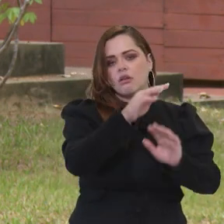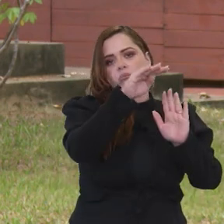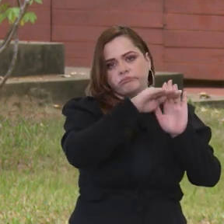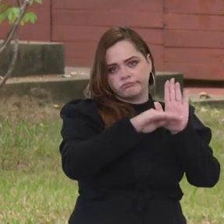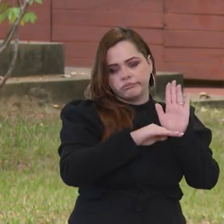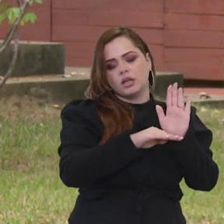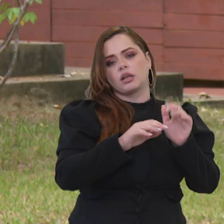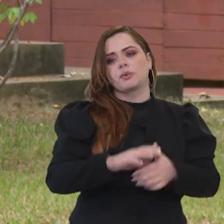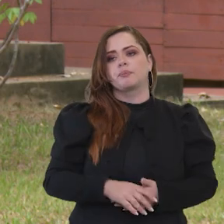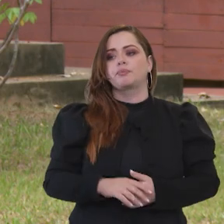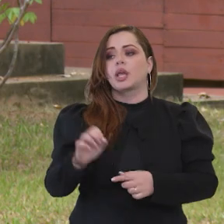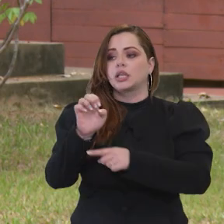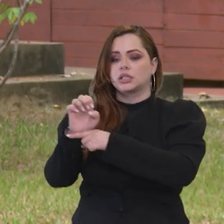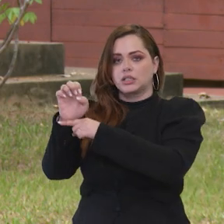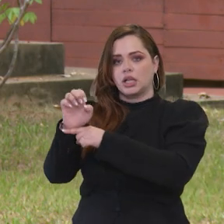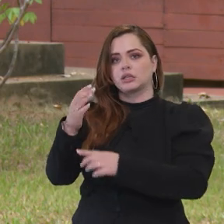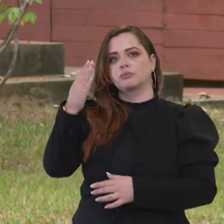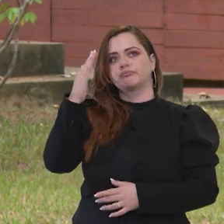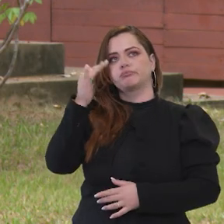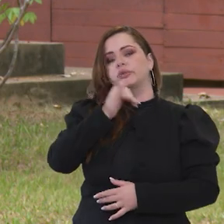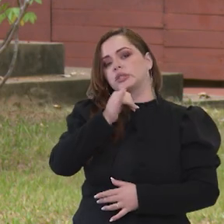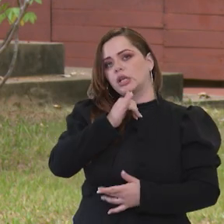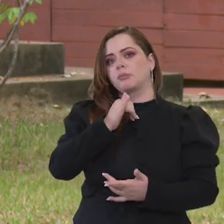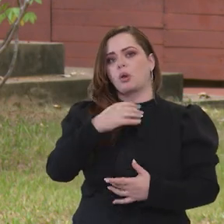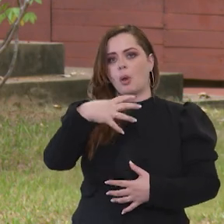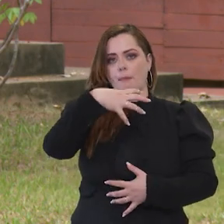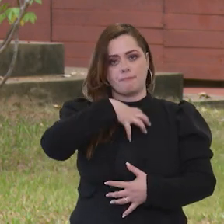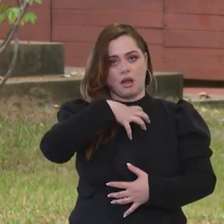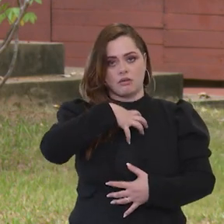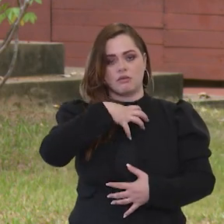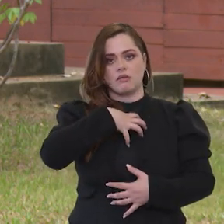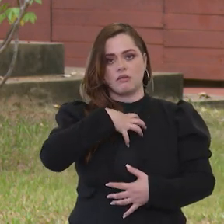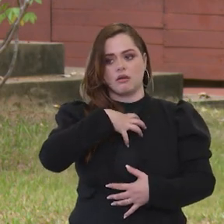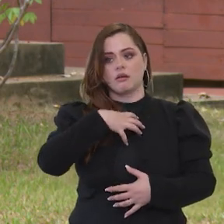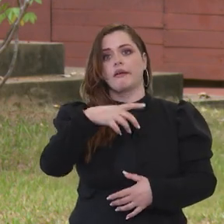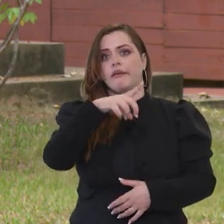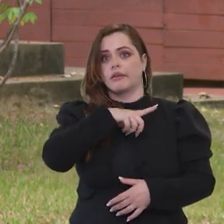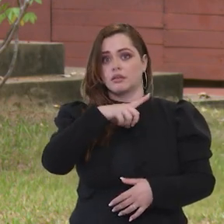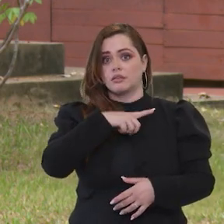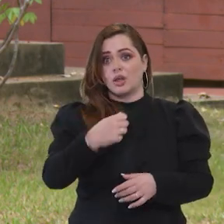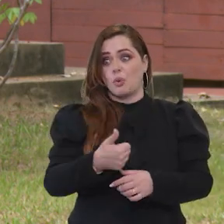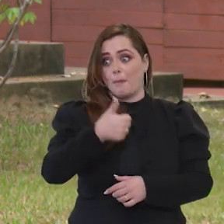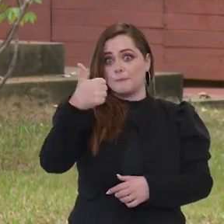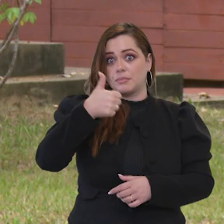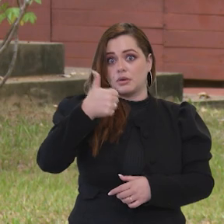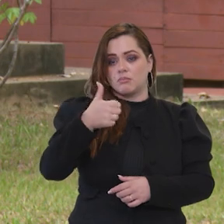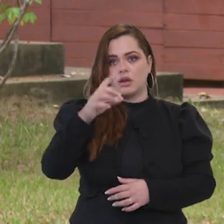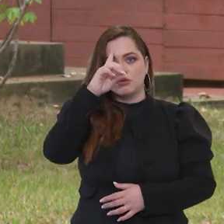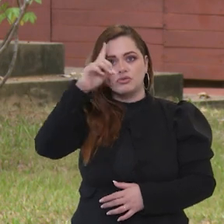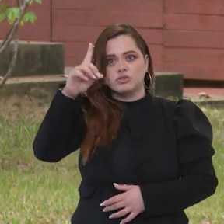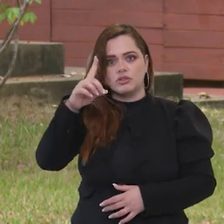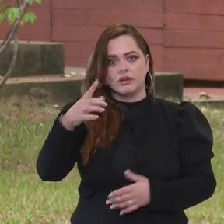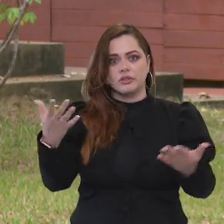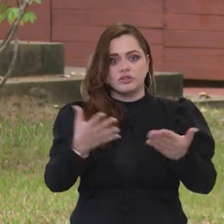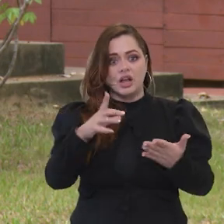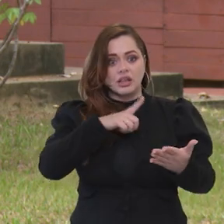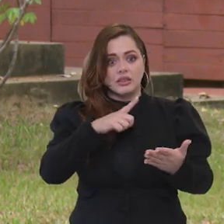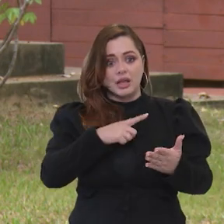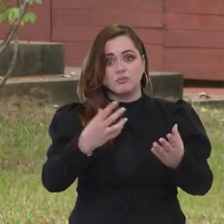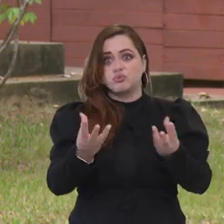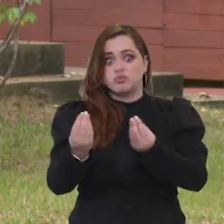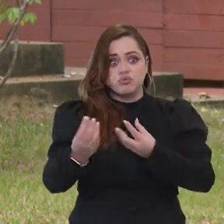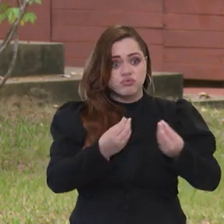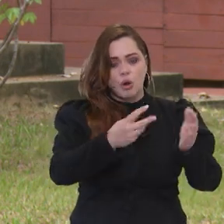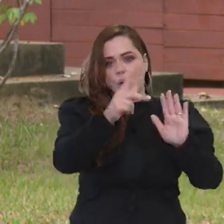Mas já tem estados como, por exemplo, a Bahia, que estourou. No primeiro dia, logo, já foi um estouro de